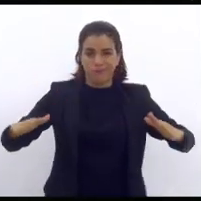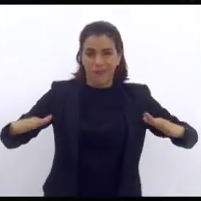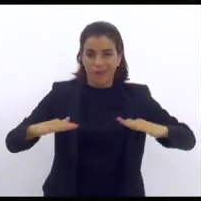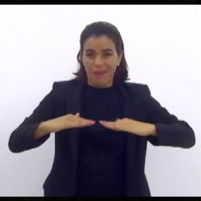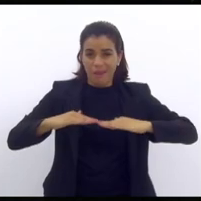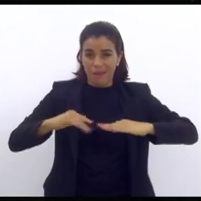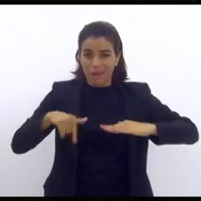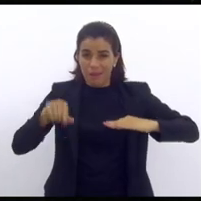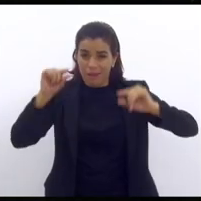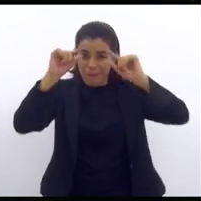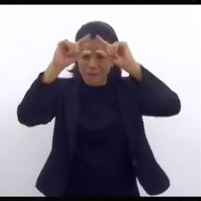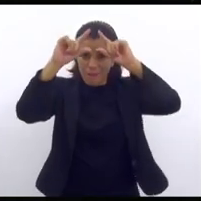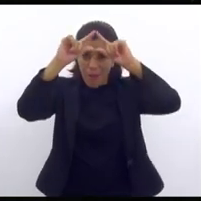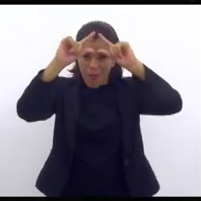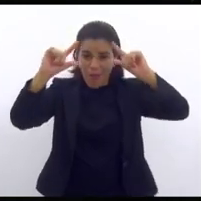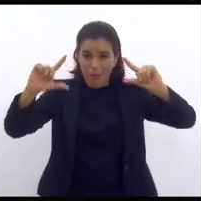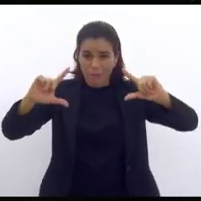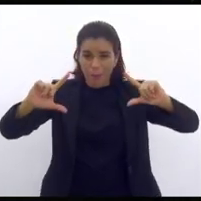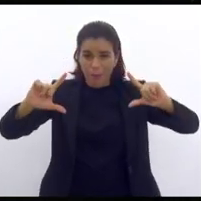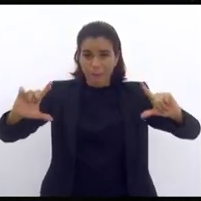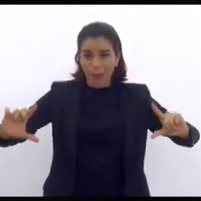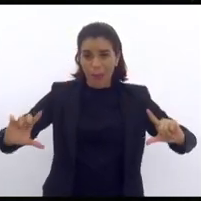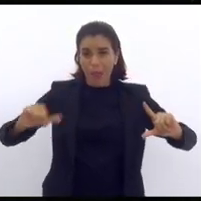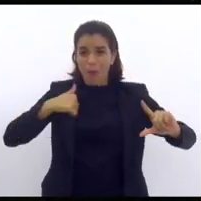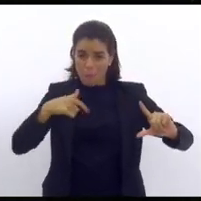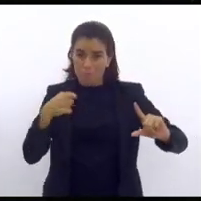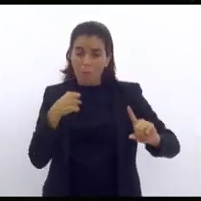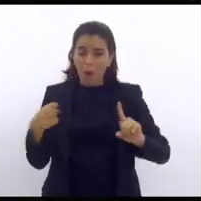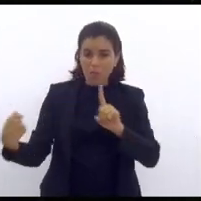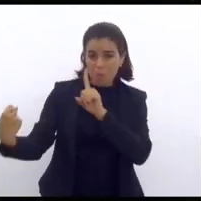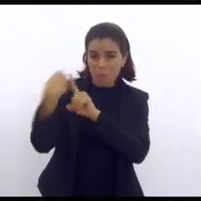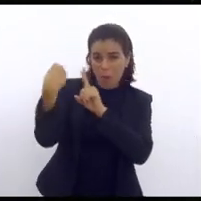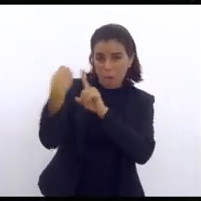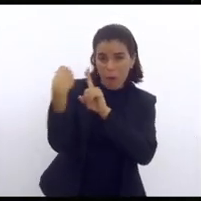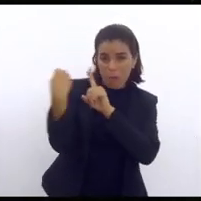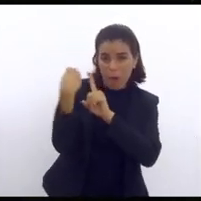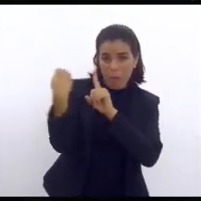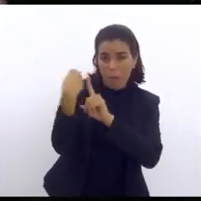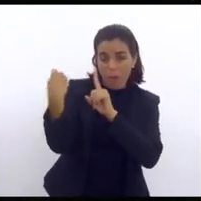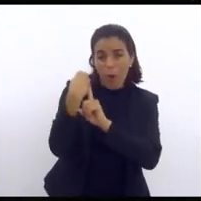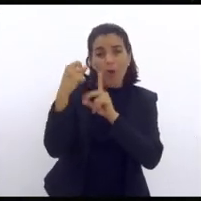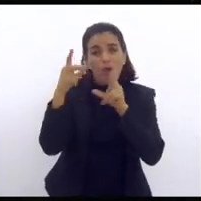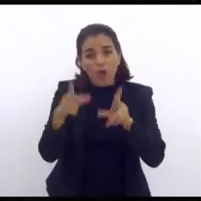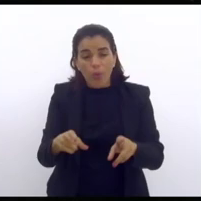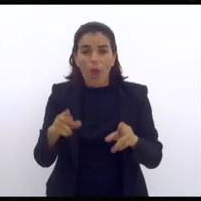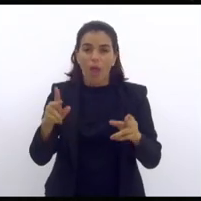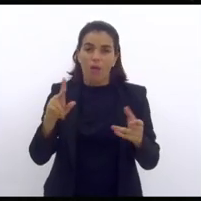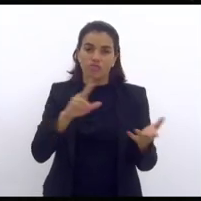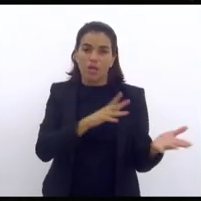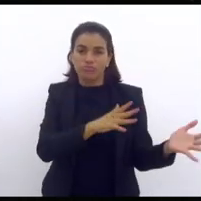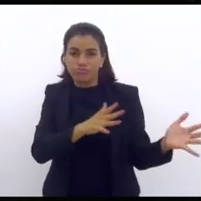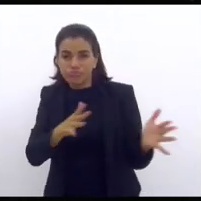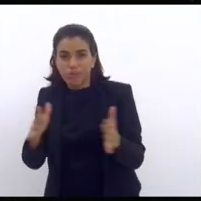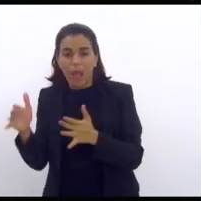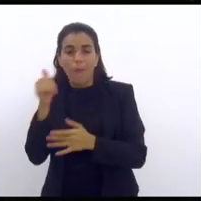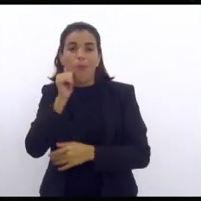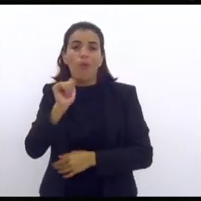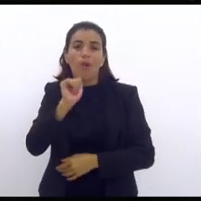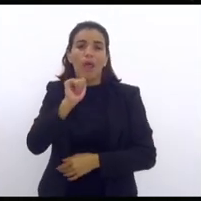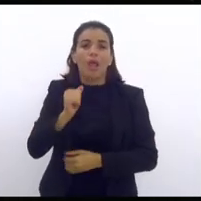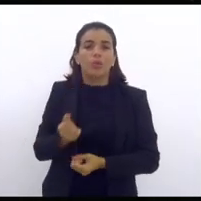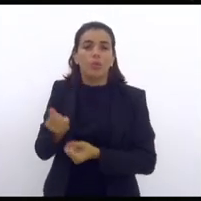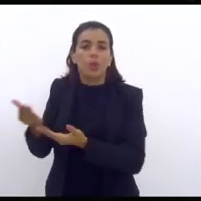Você pode ser assaltada, você pode ser roubada, você pode tomar um soco na cara de graça, como vem acontecendo com mulheres que não dão dinheiro para